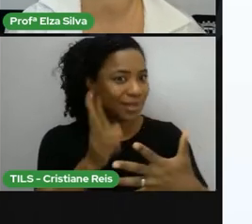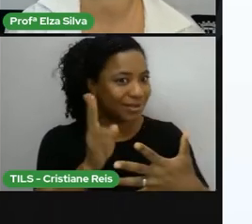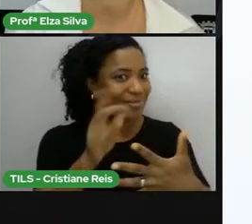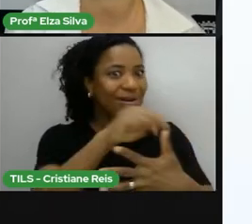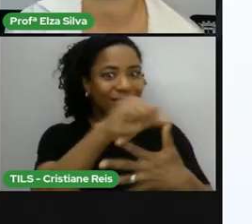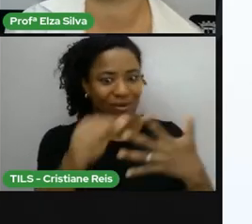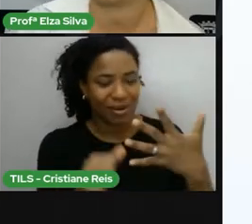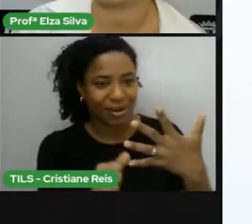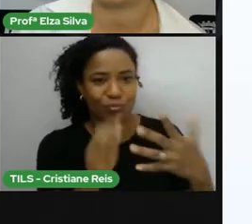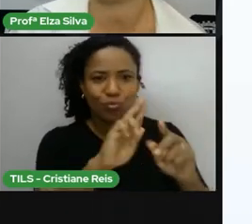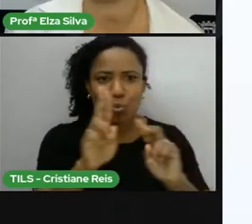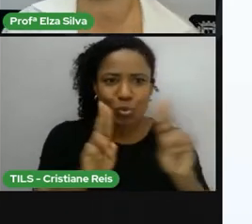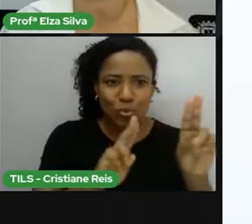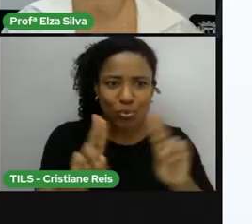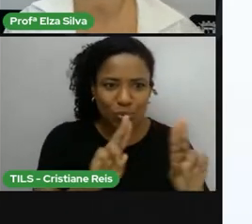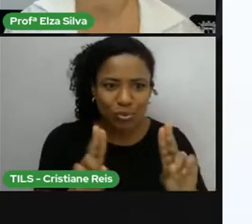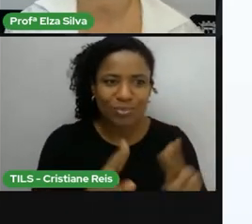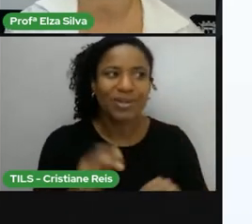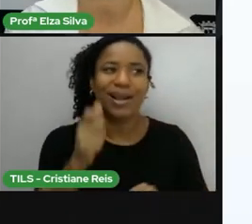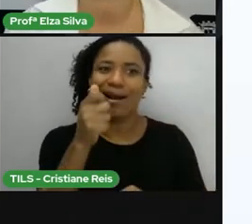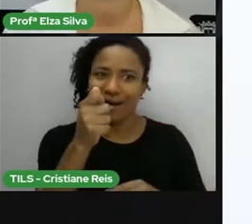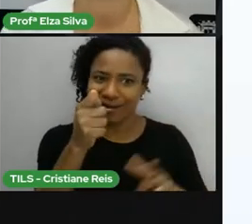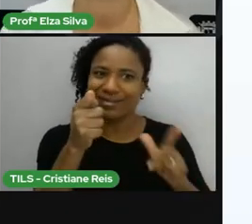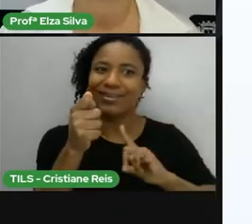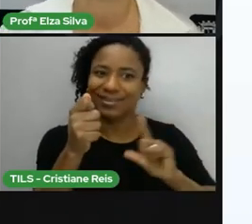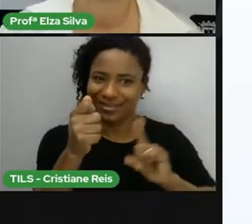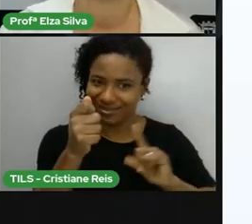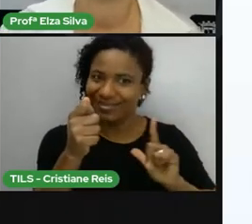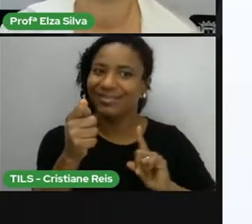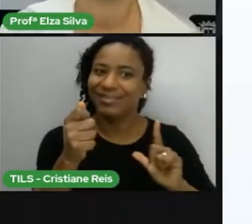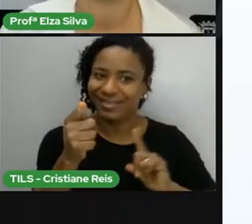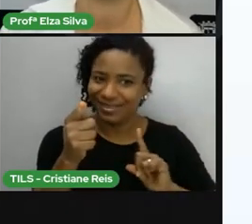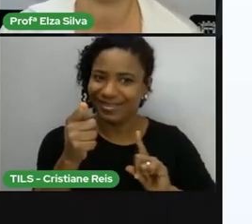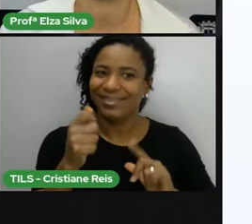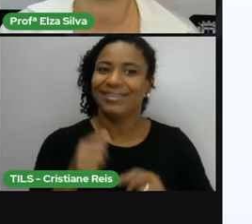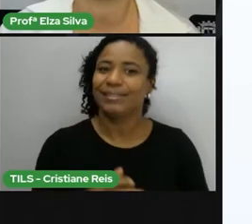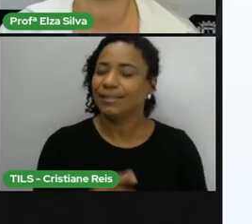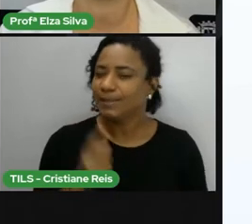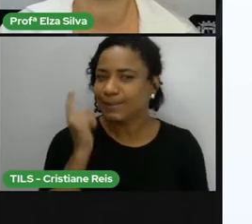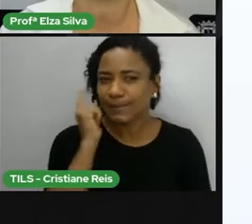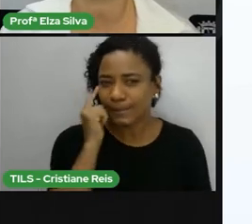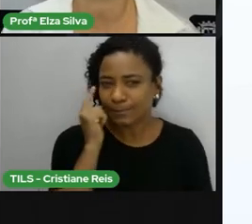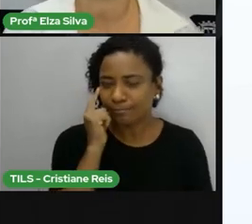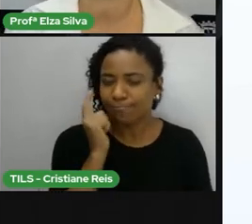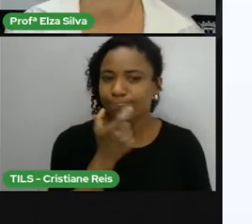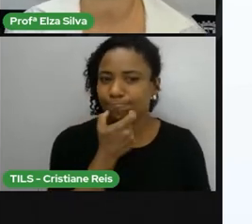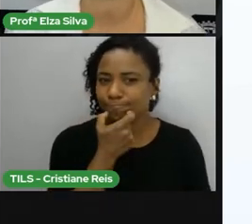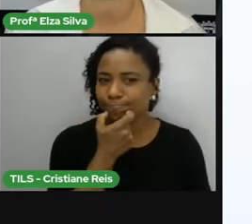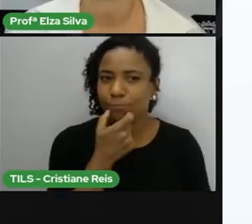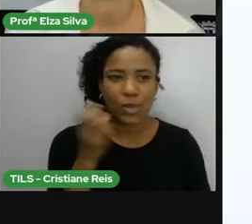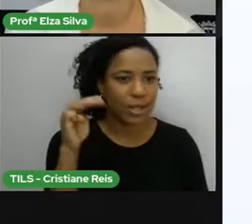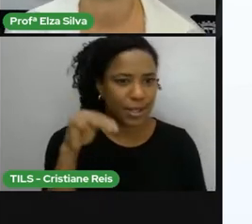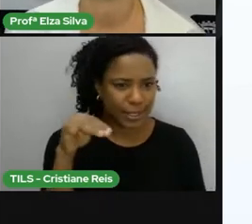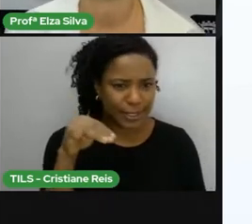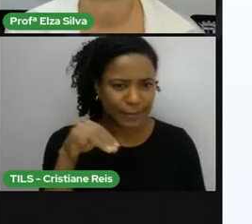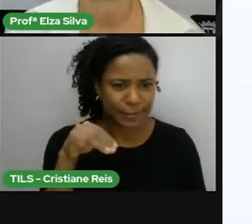palavras Da língua Inglês E da língua Portuguesa Vou pensar Que Será que tem M?